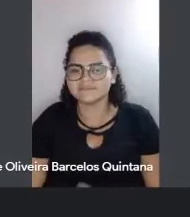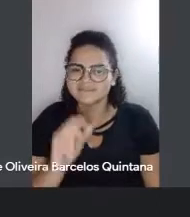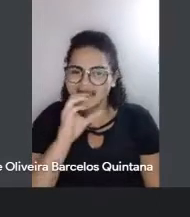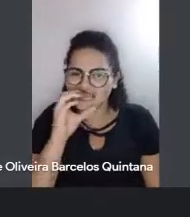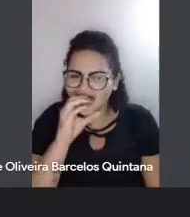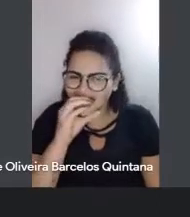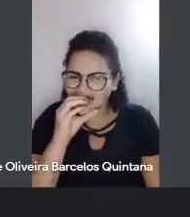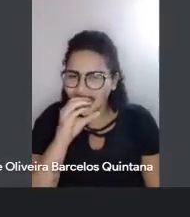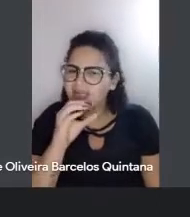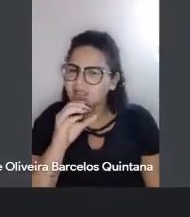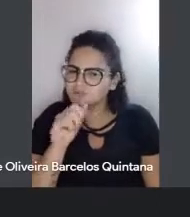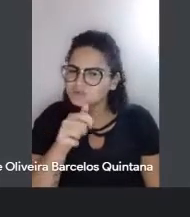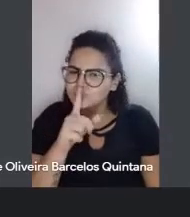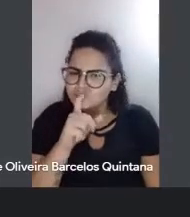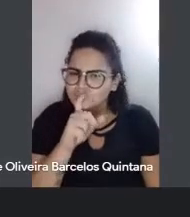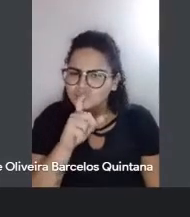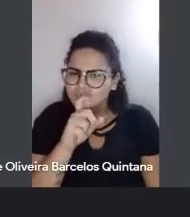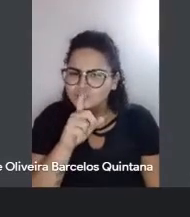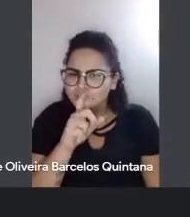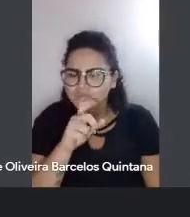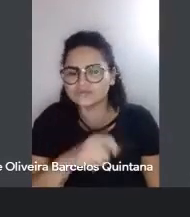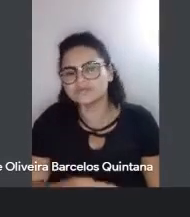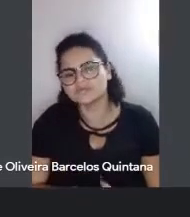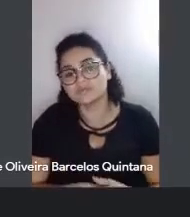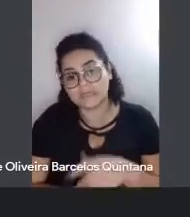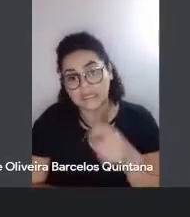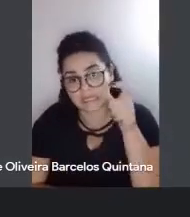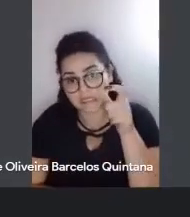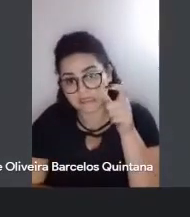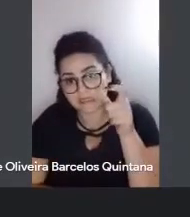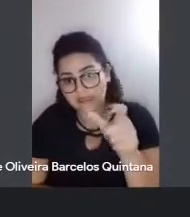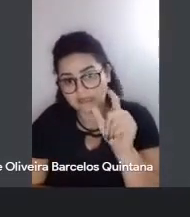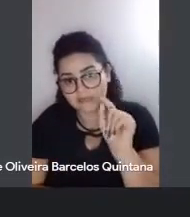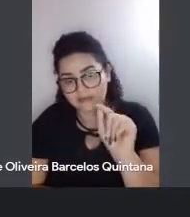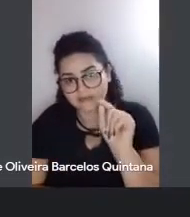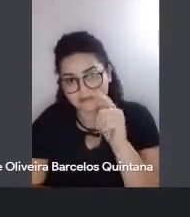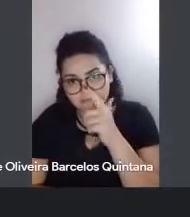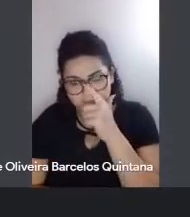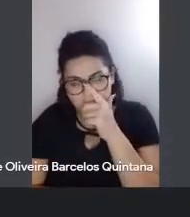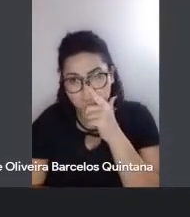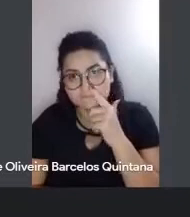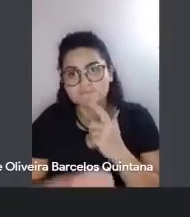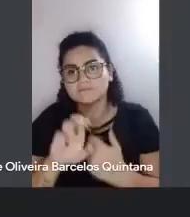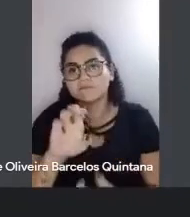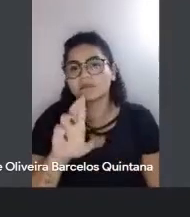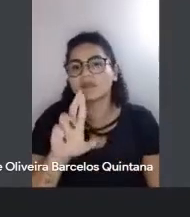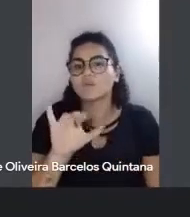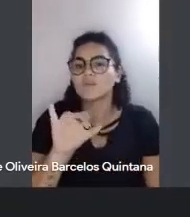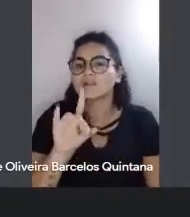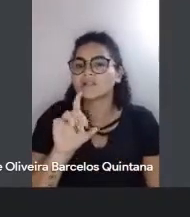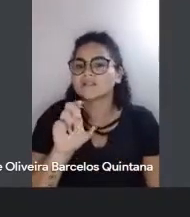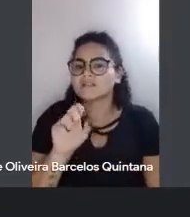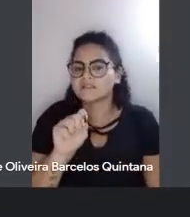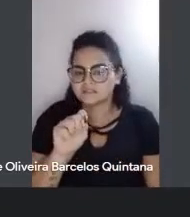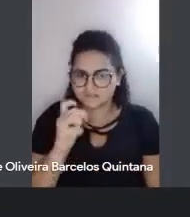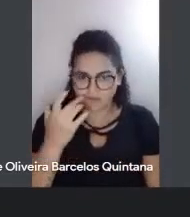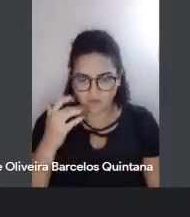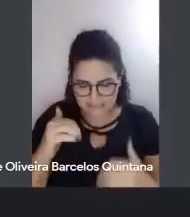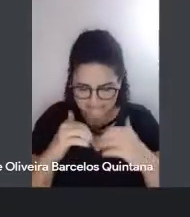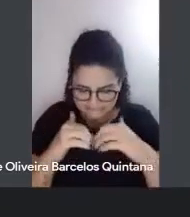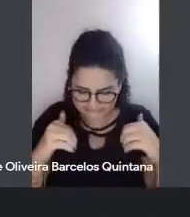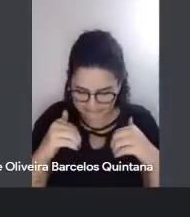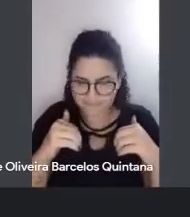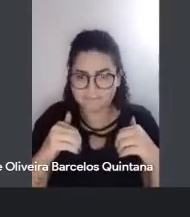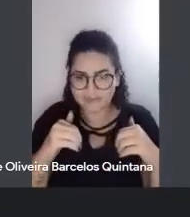É tão interessante isso, é tão interessante, essa discussão, porque eu acho que Euclides, ele até pretende separar um pouquinho, pelo menos